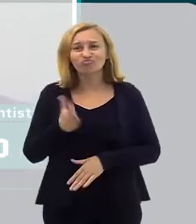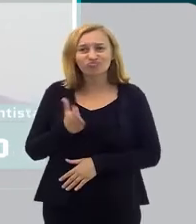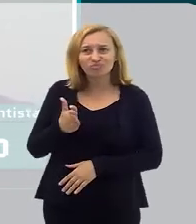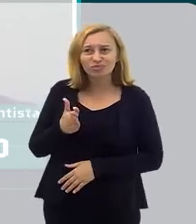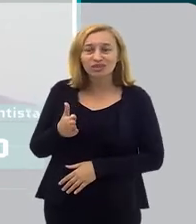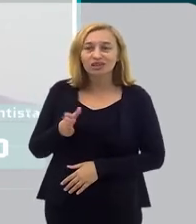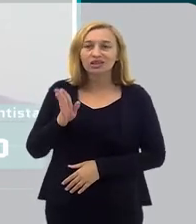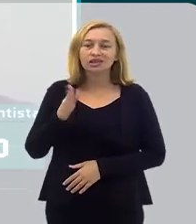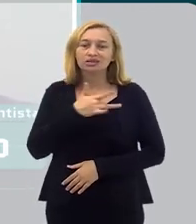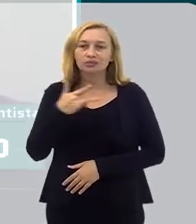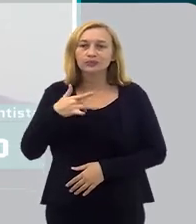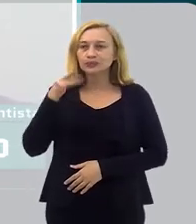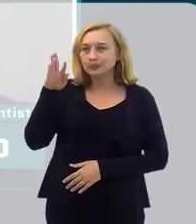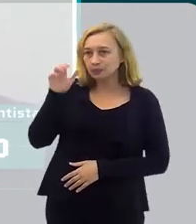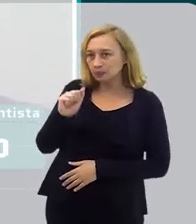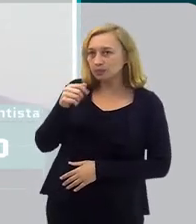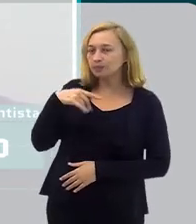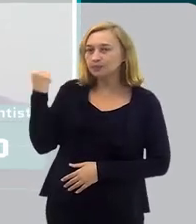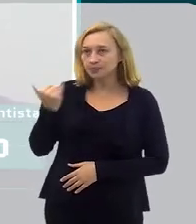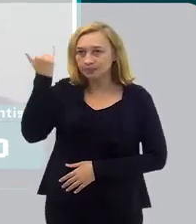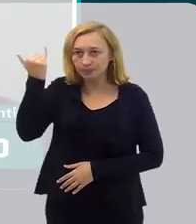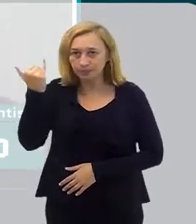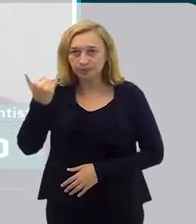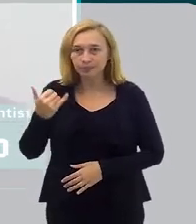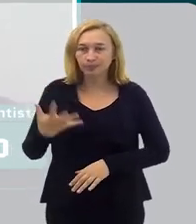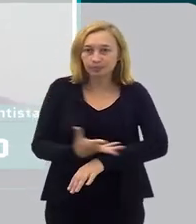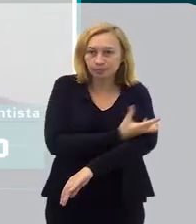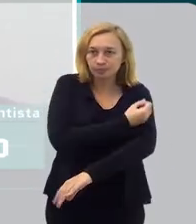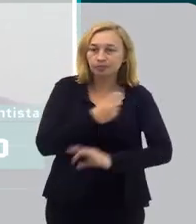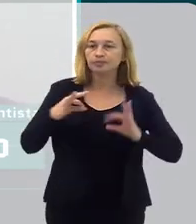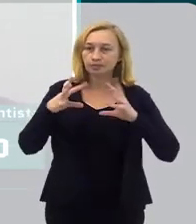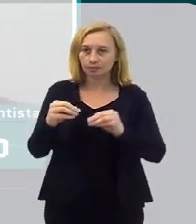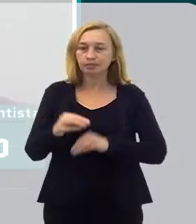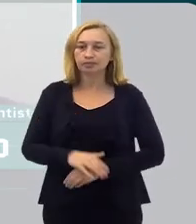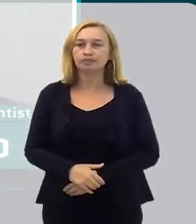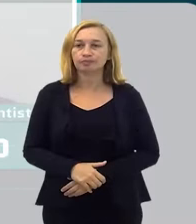que a saúde bucal é tão importante para a saúde física e para a saúde emocional?